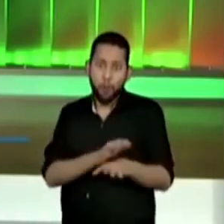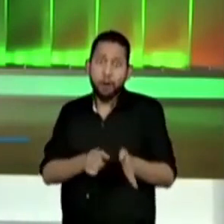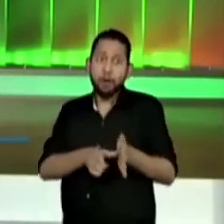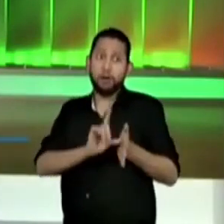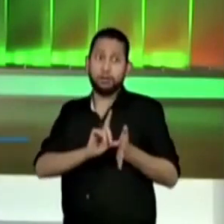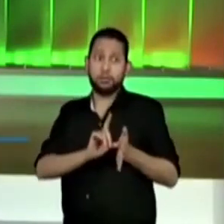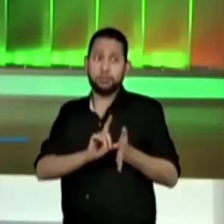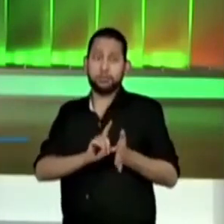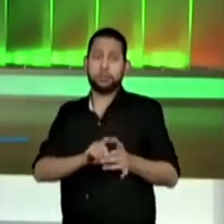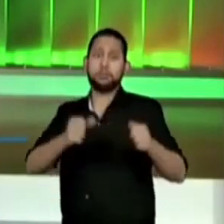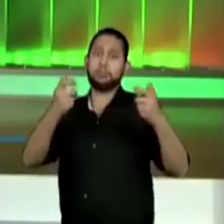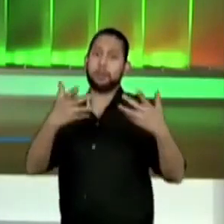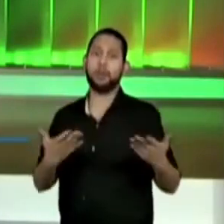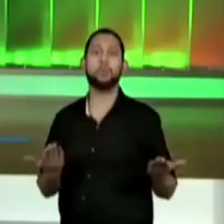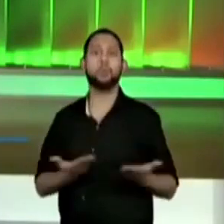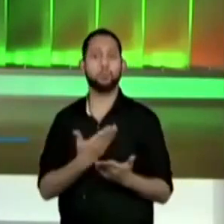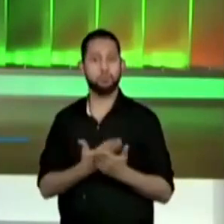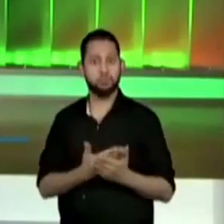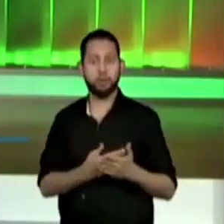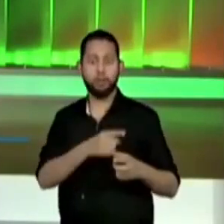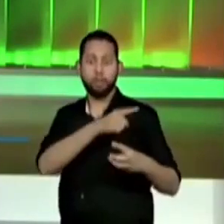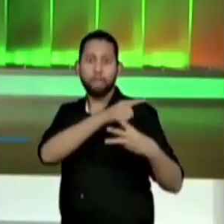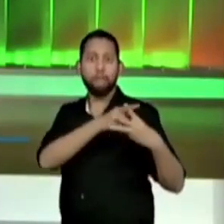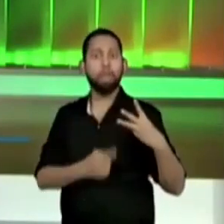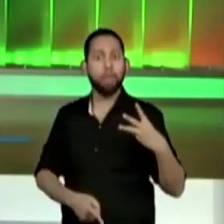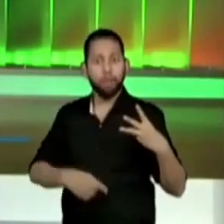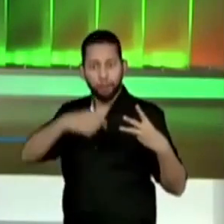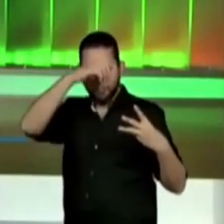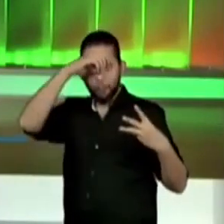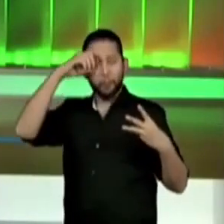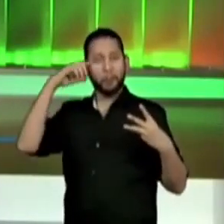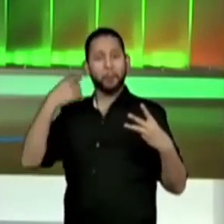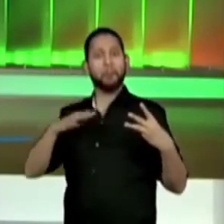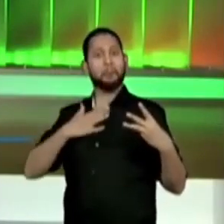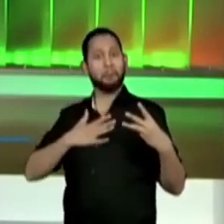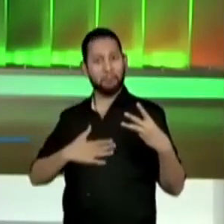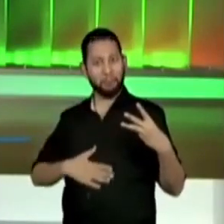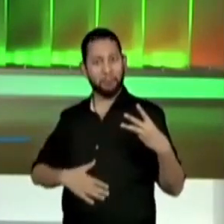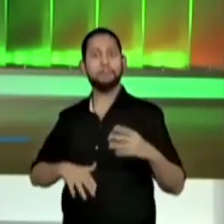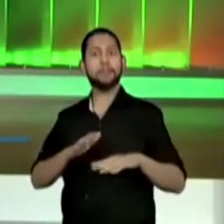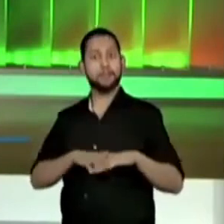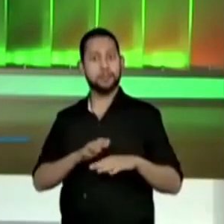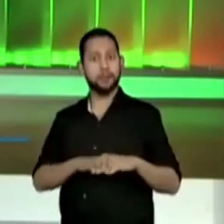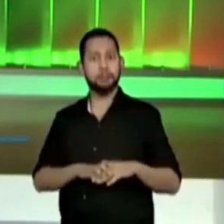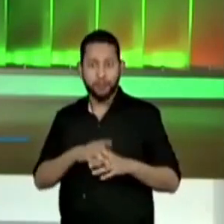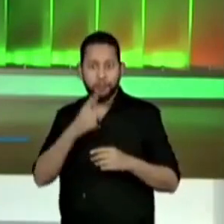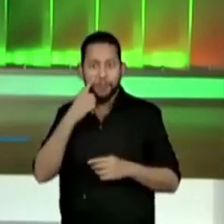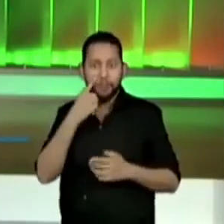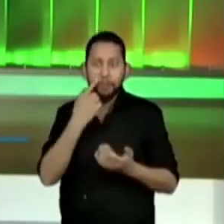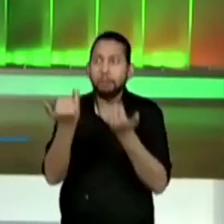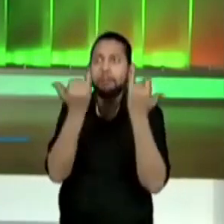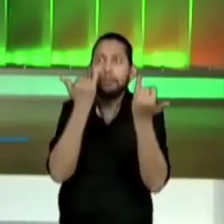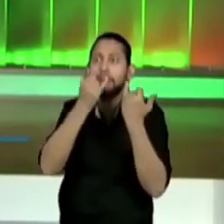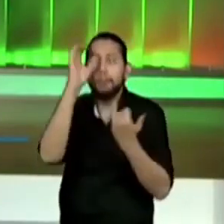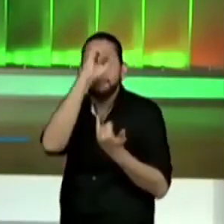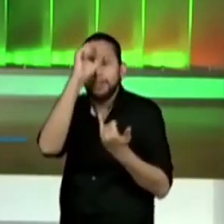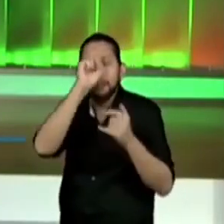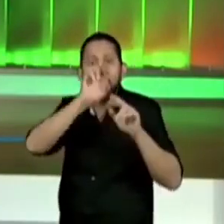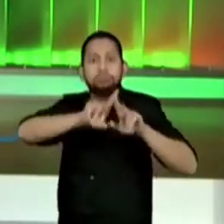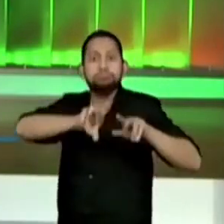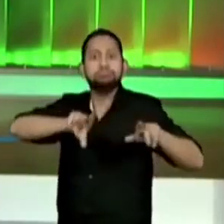foram três aulas de matemática seguidas. A gente aprendeu um monte de coisa hoje.